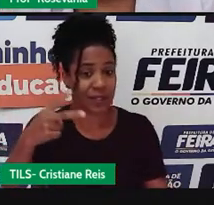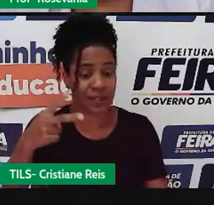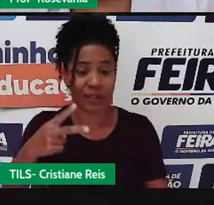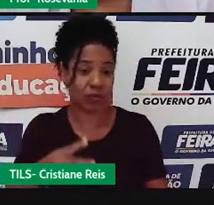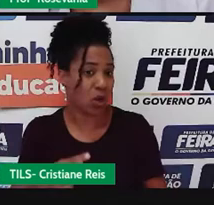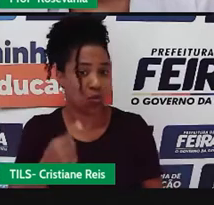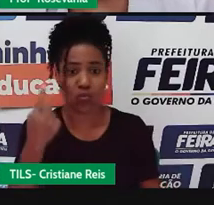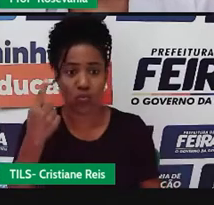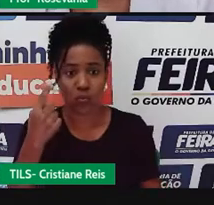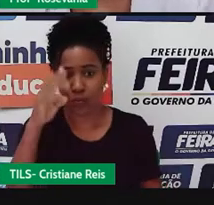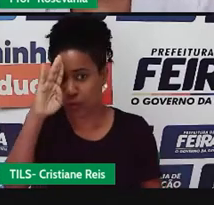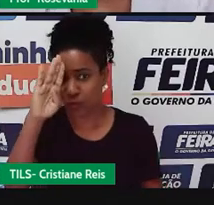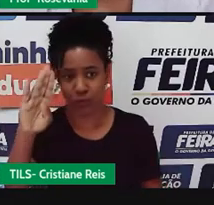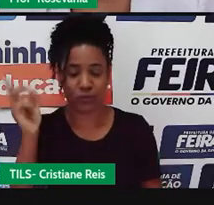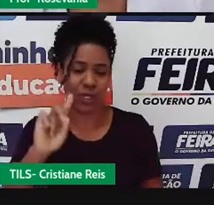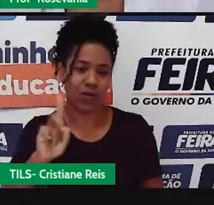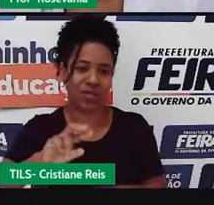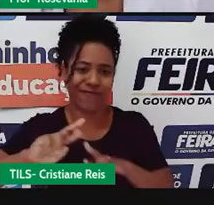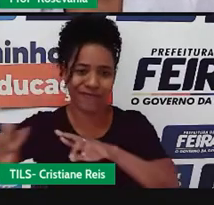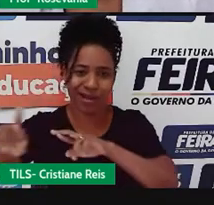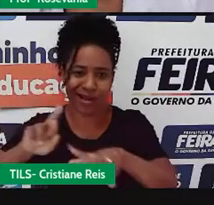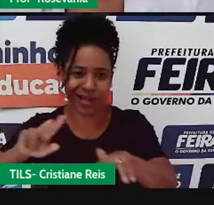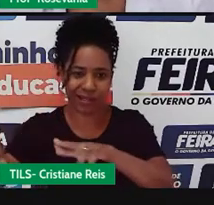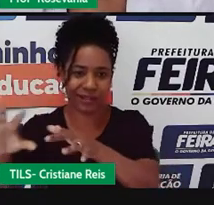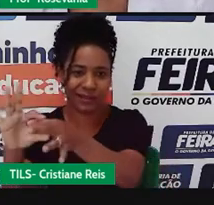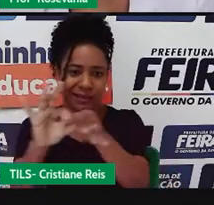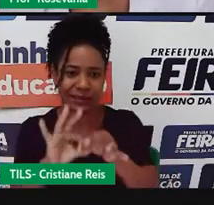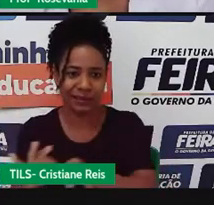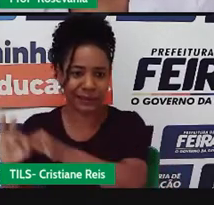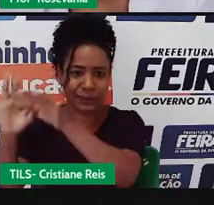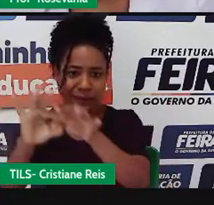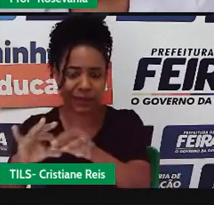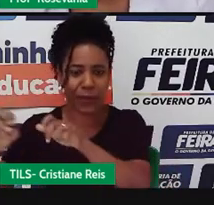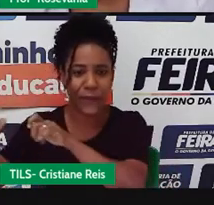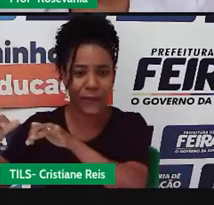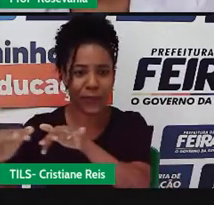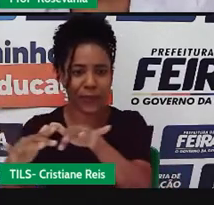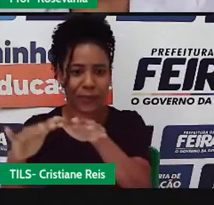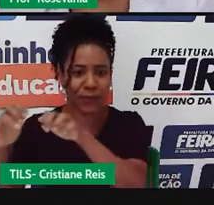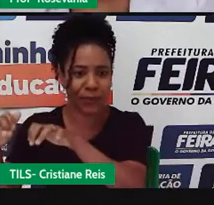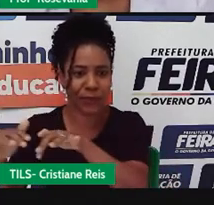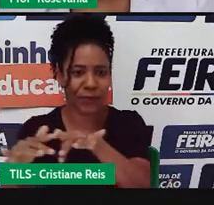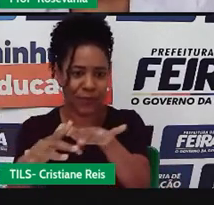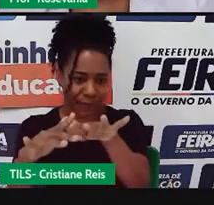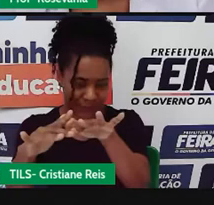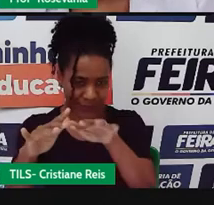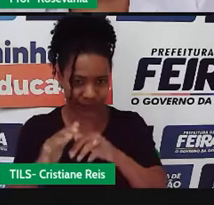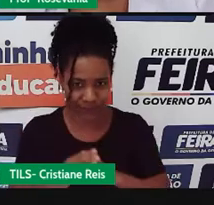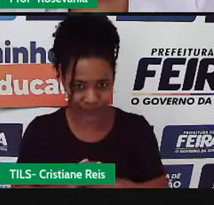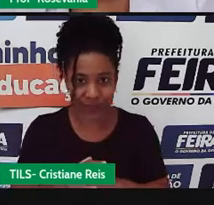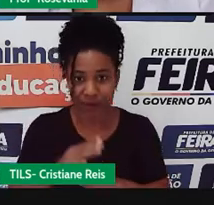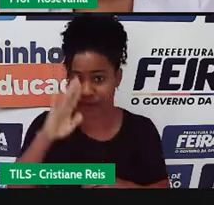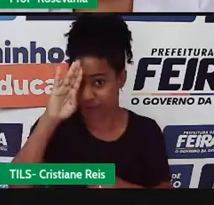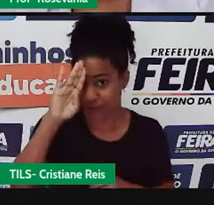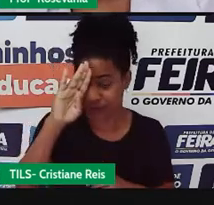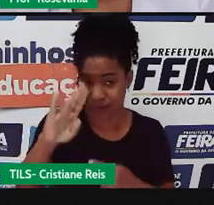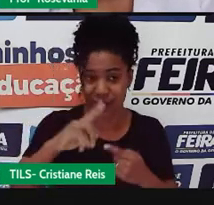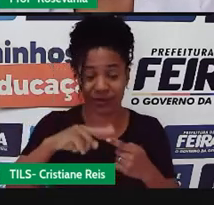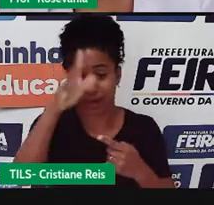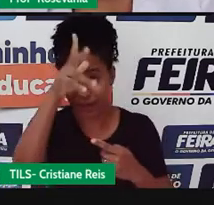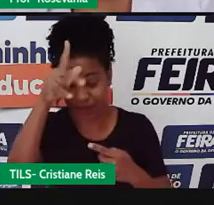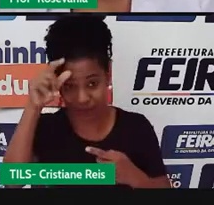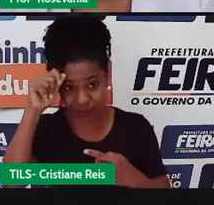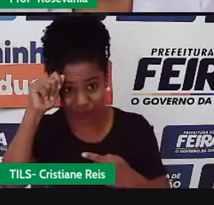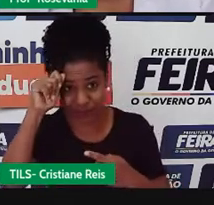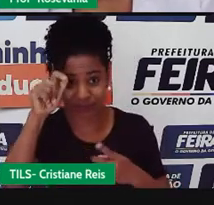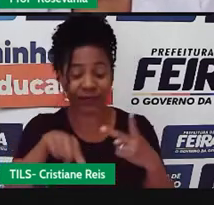área, né, da bacia. Então, só pra gente entender, né, aqui eu separei as bacias principais. Estão destacadas a Amazônica,